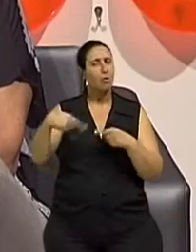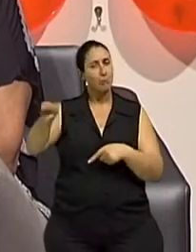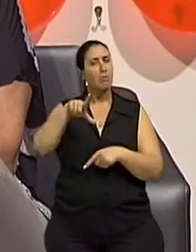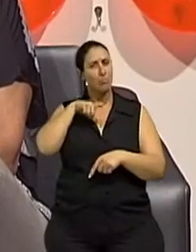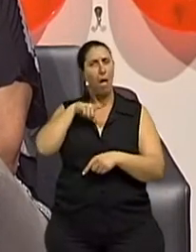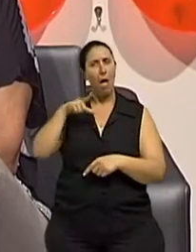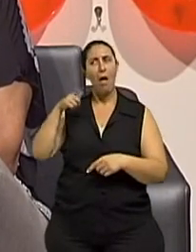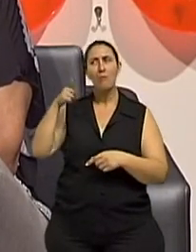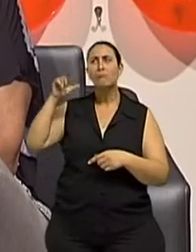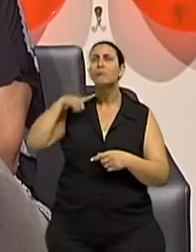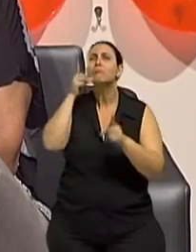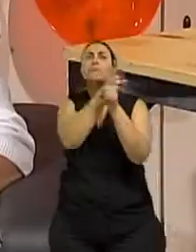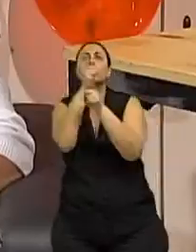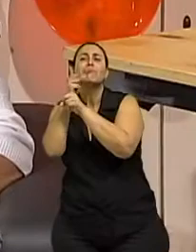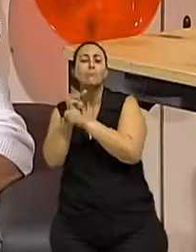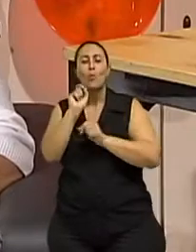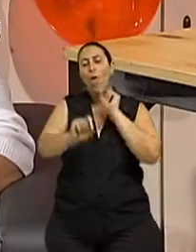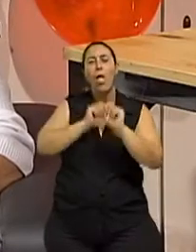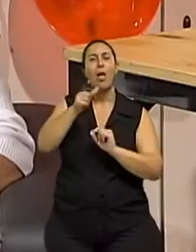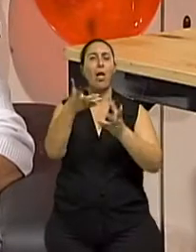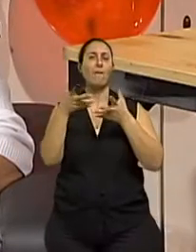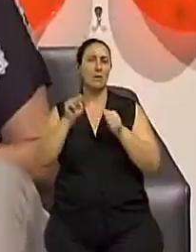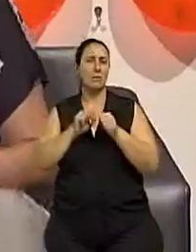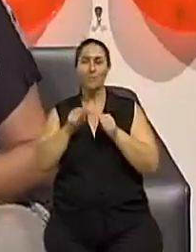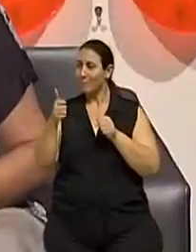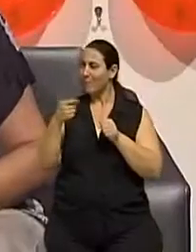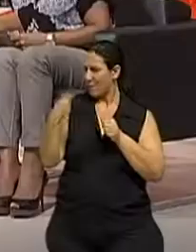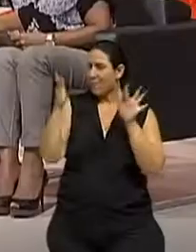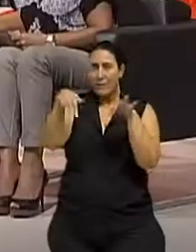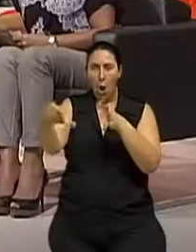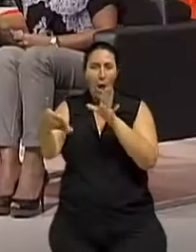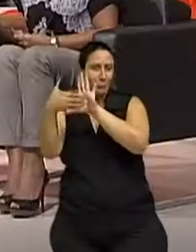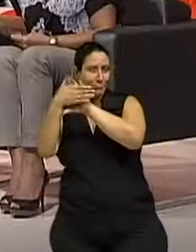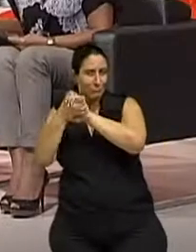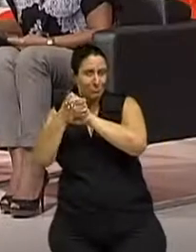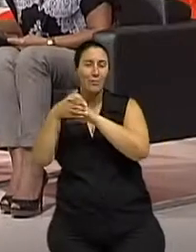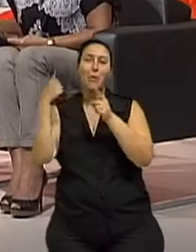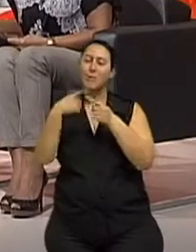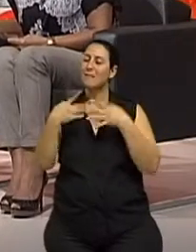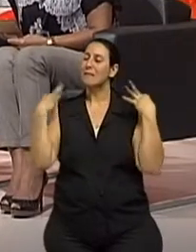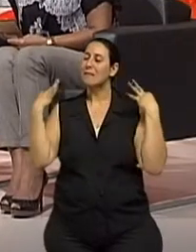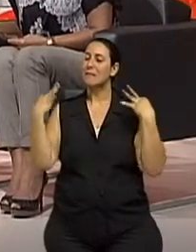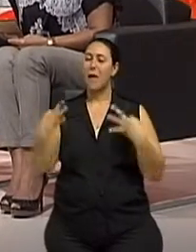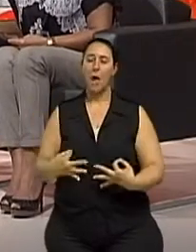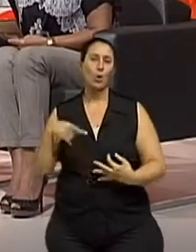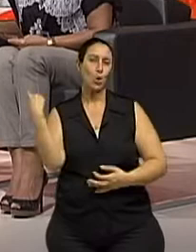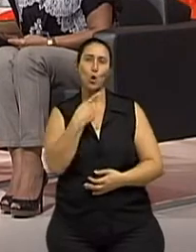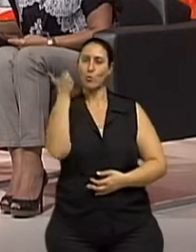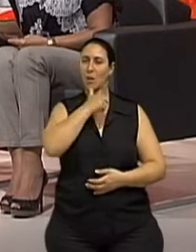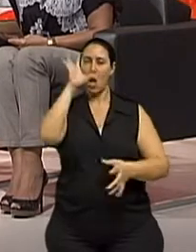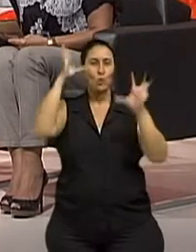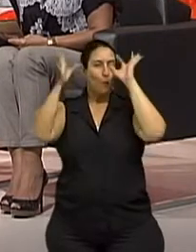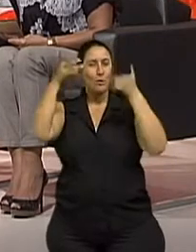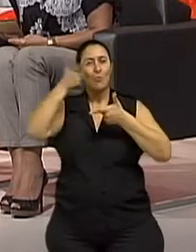Só uma questão de se encontrarem, né, Eliane? encontrarem, isso aí. Vamos terminar esse programa de mãos dadas? Vamos. Porque assim, com certeza, a gente resolve